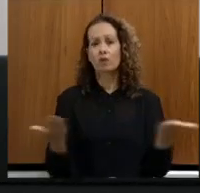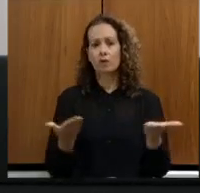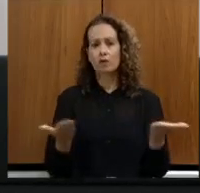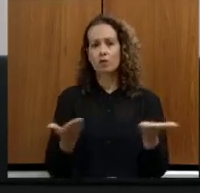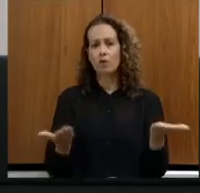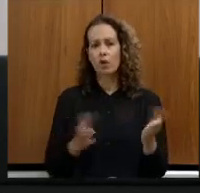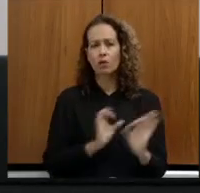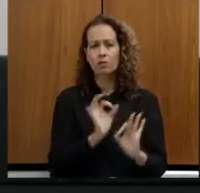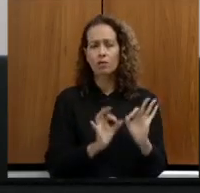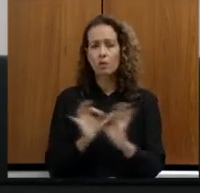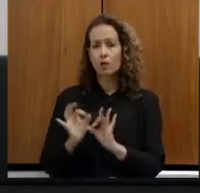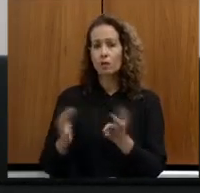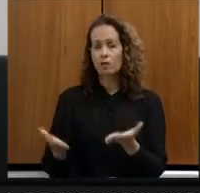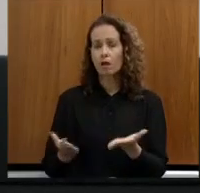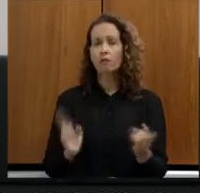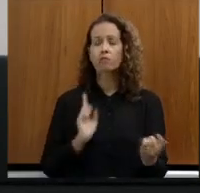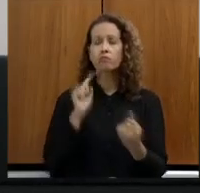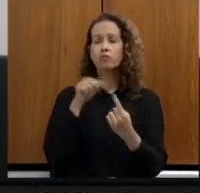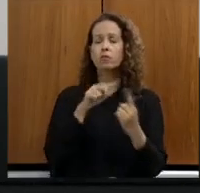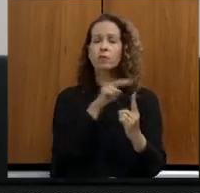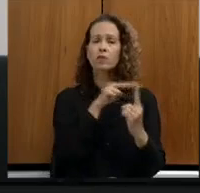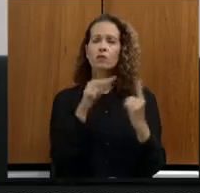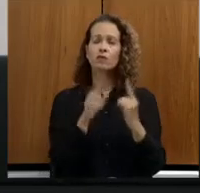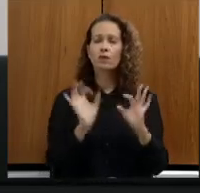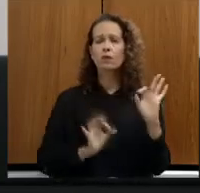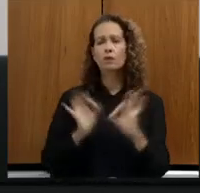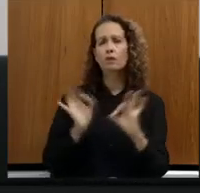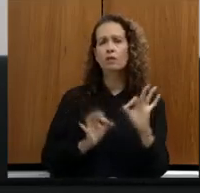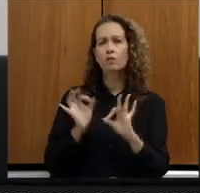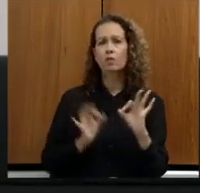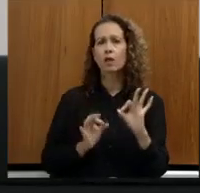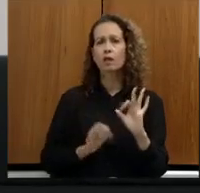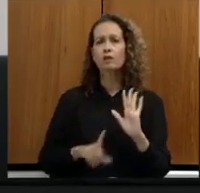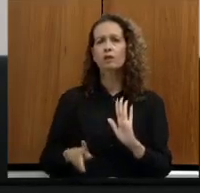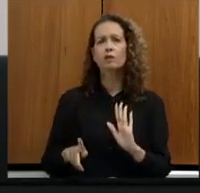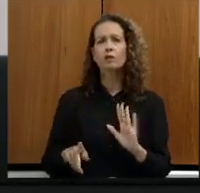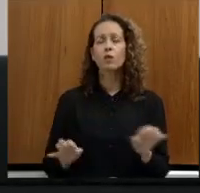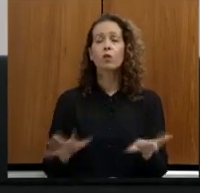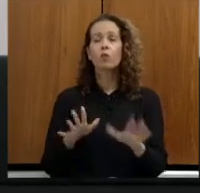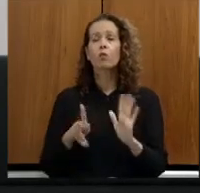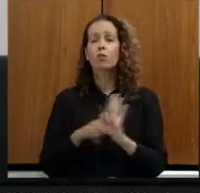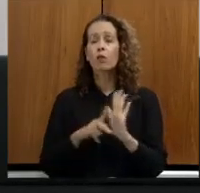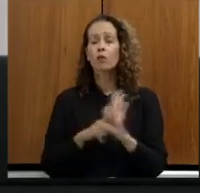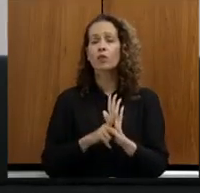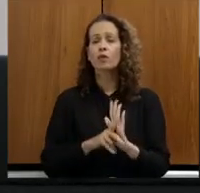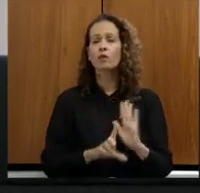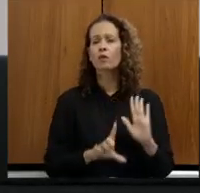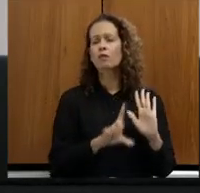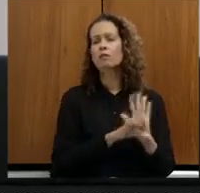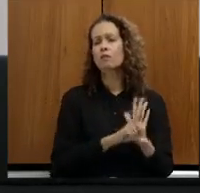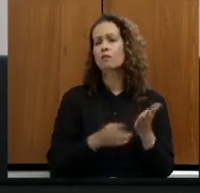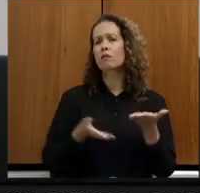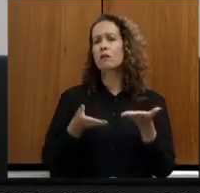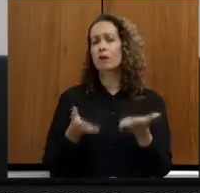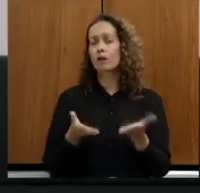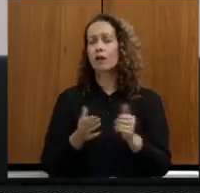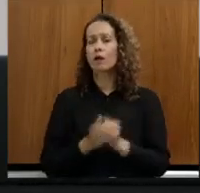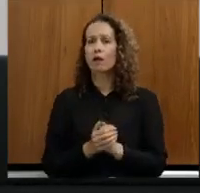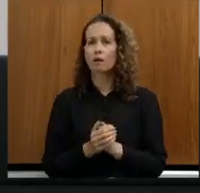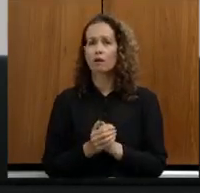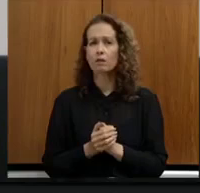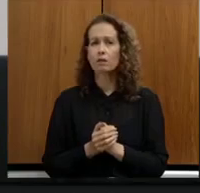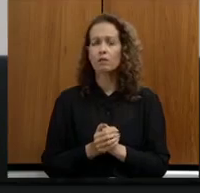barragens por fim qual a perspectiva do prazo determinado pela lei 23.291 para descomissionamento de barragens